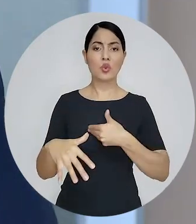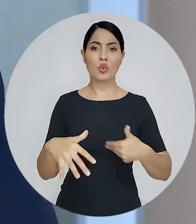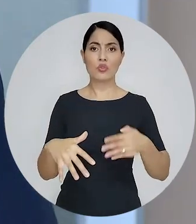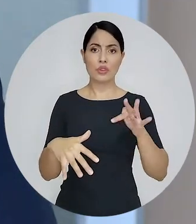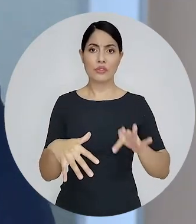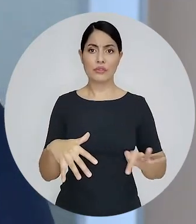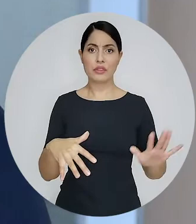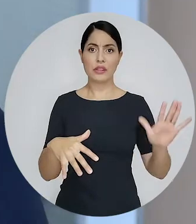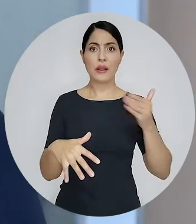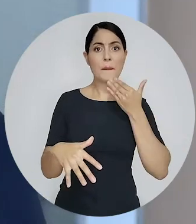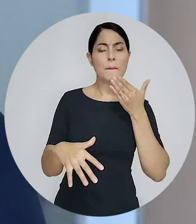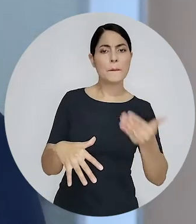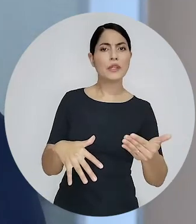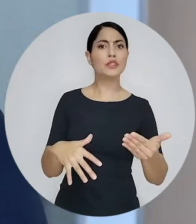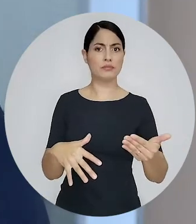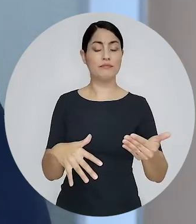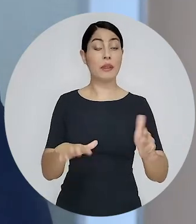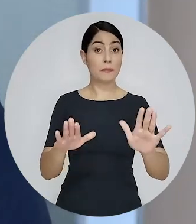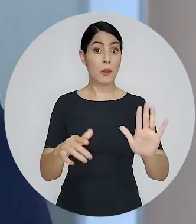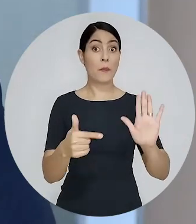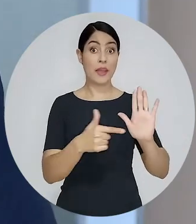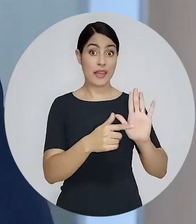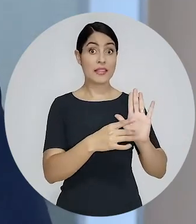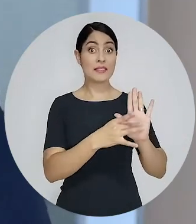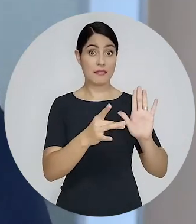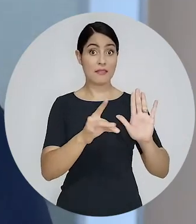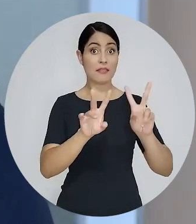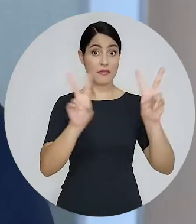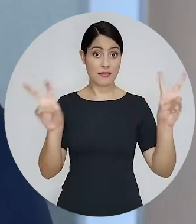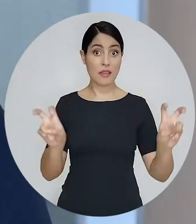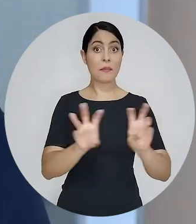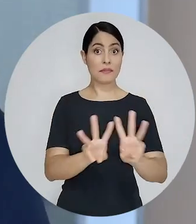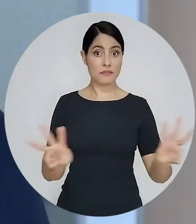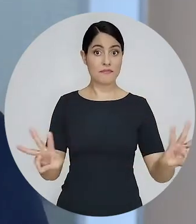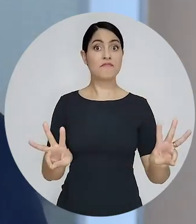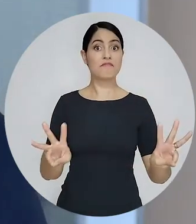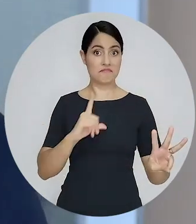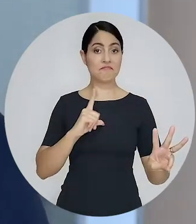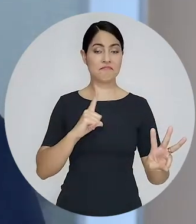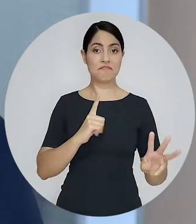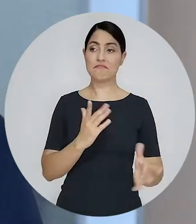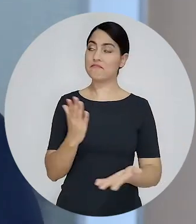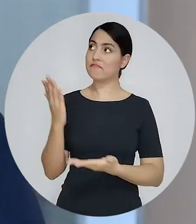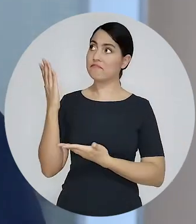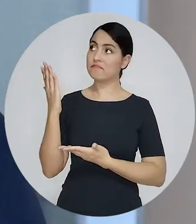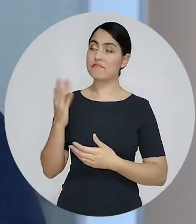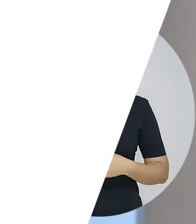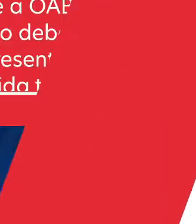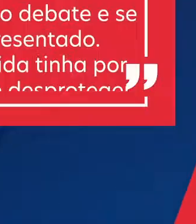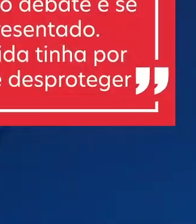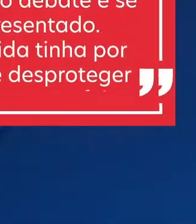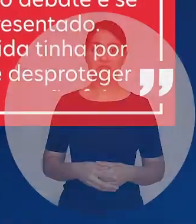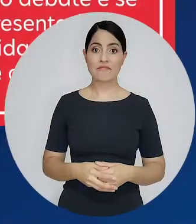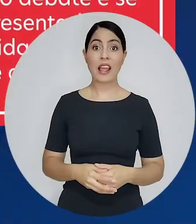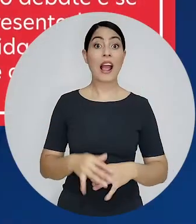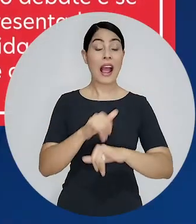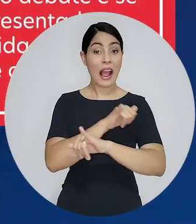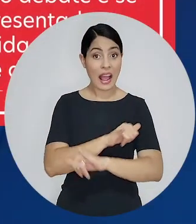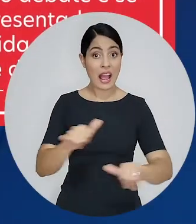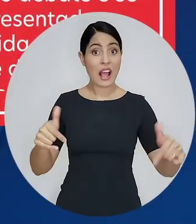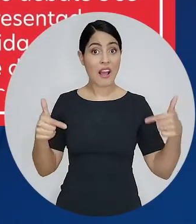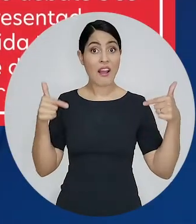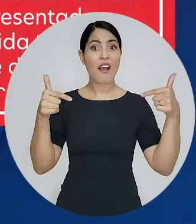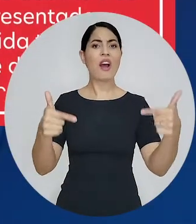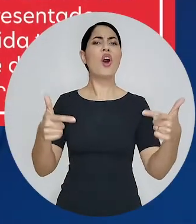após o pedido do governo federal. O assunto inclusive foi destaque no site da OAB. A notícia